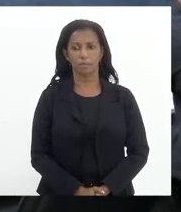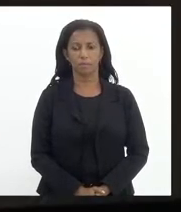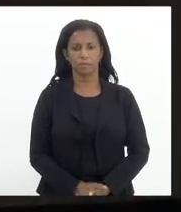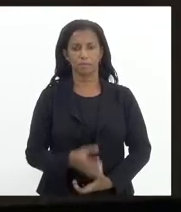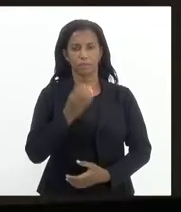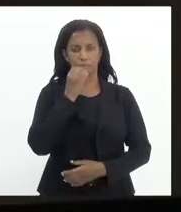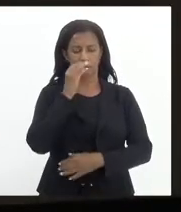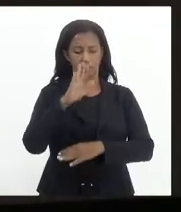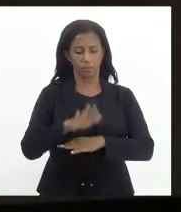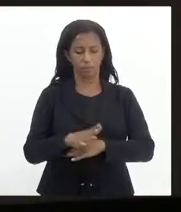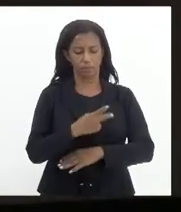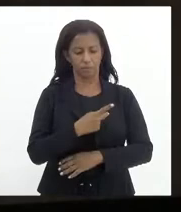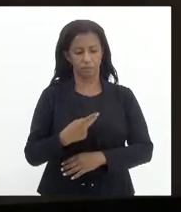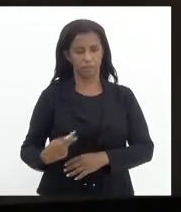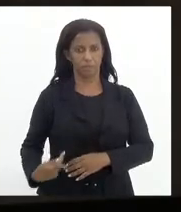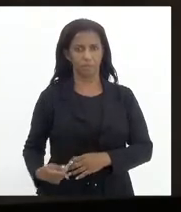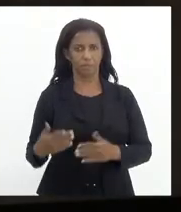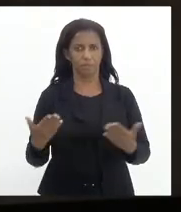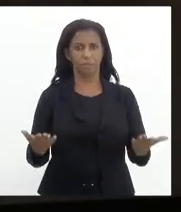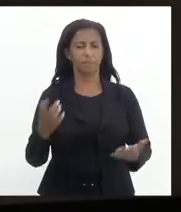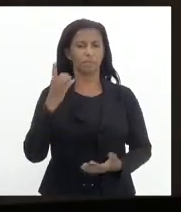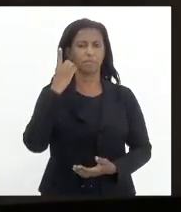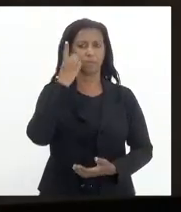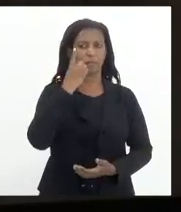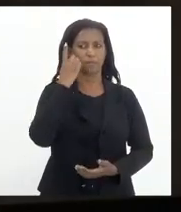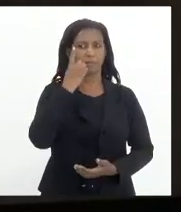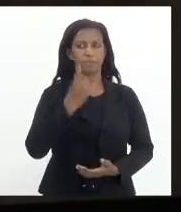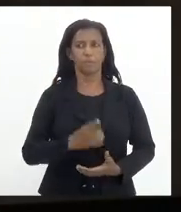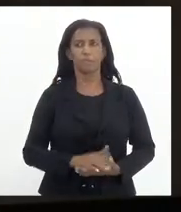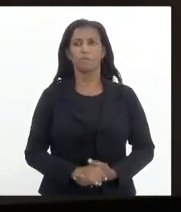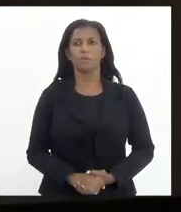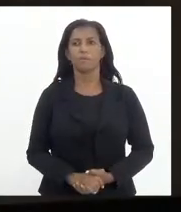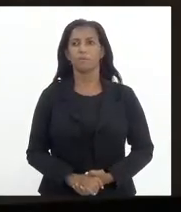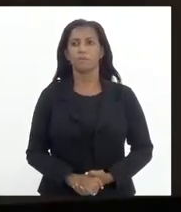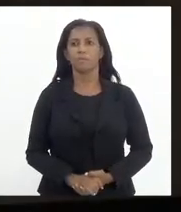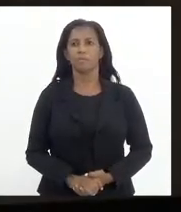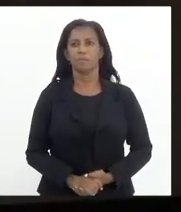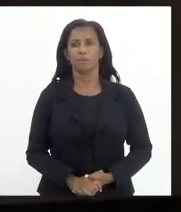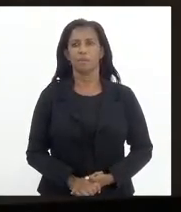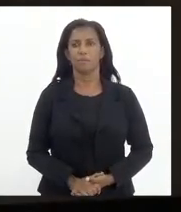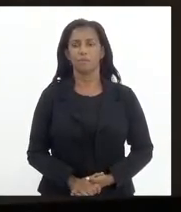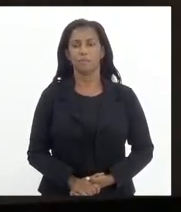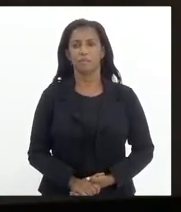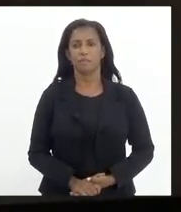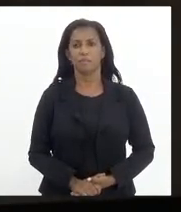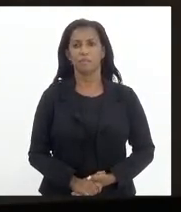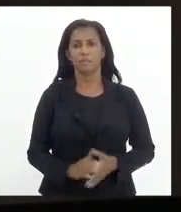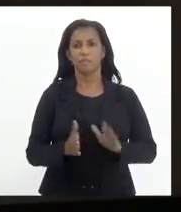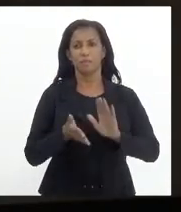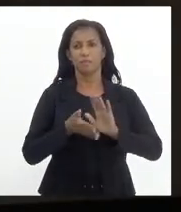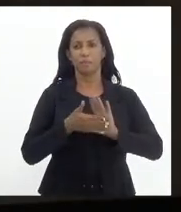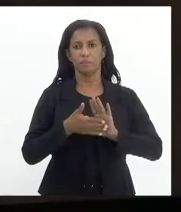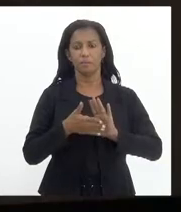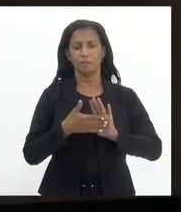Boa tarde, senhor presidente. Boa tarde, senhoras deputadas, senhores deputados. Boa